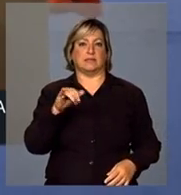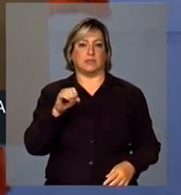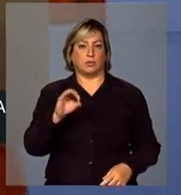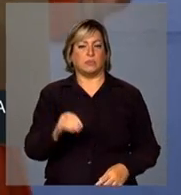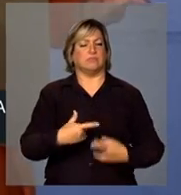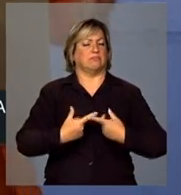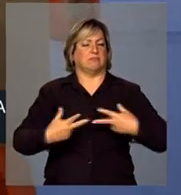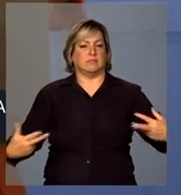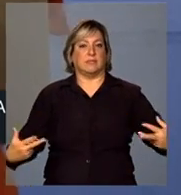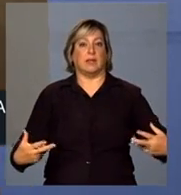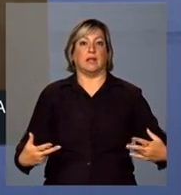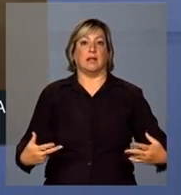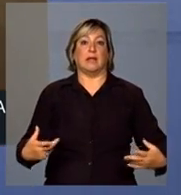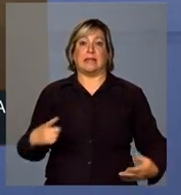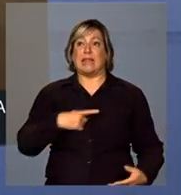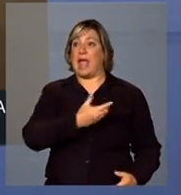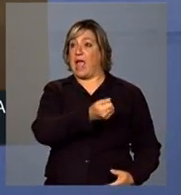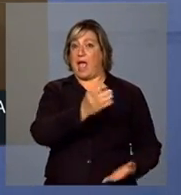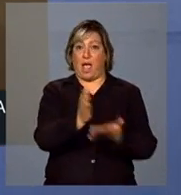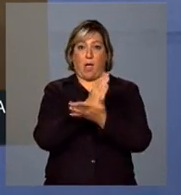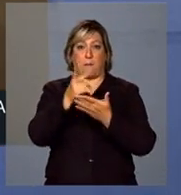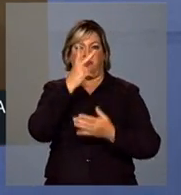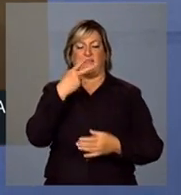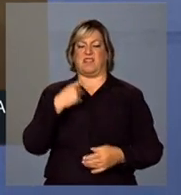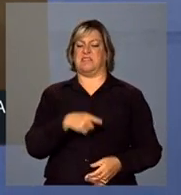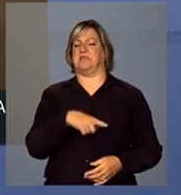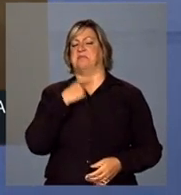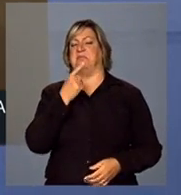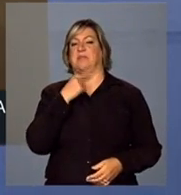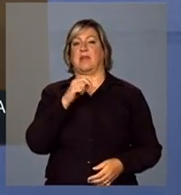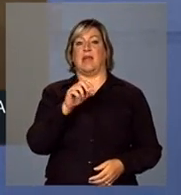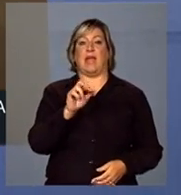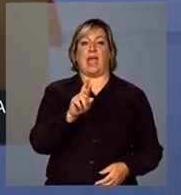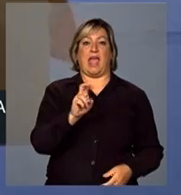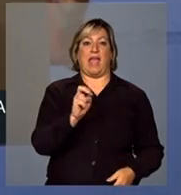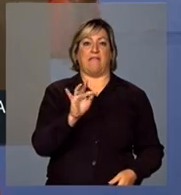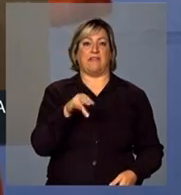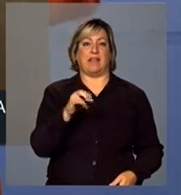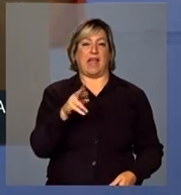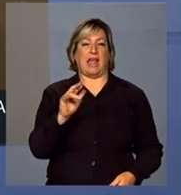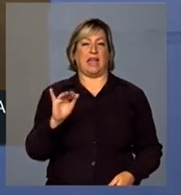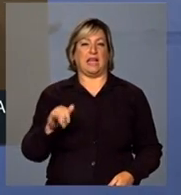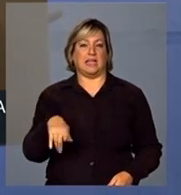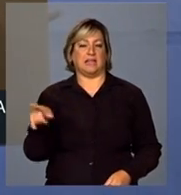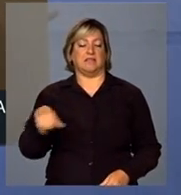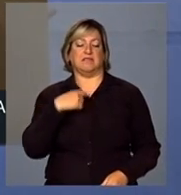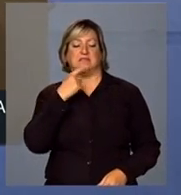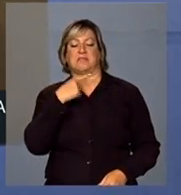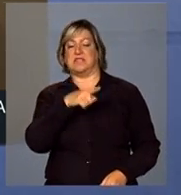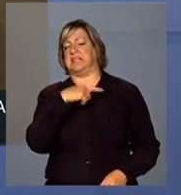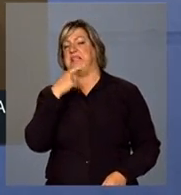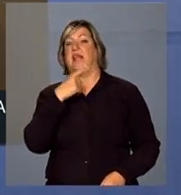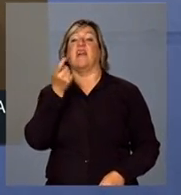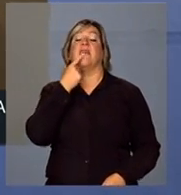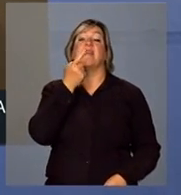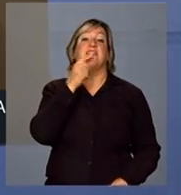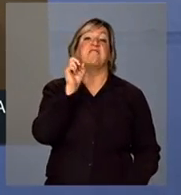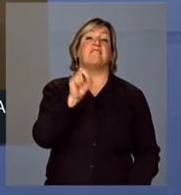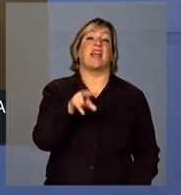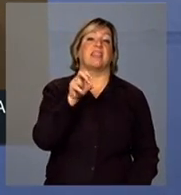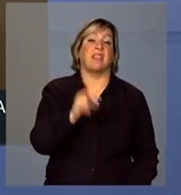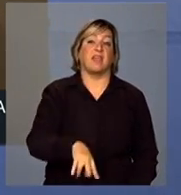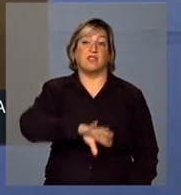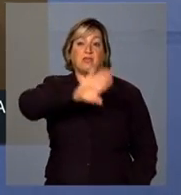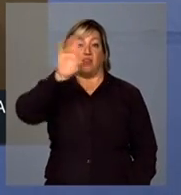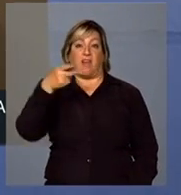tem gente que fica falando que não vai sair a refinaria Abreu e Lima. São aves de mau agouro, aves de